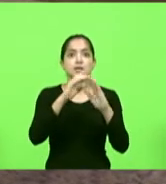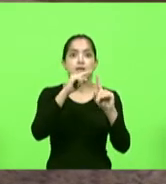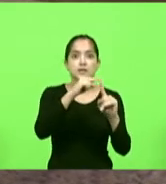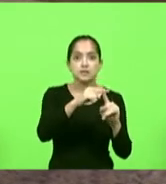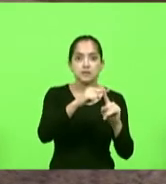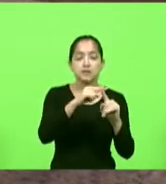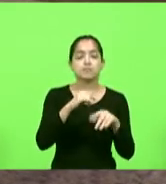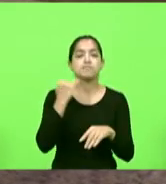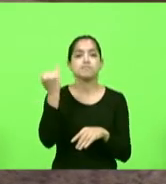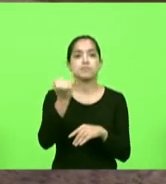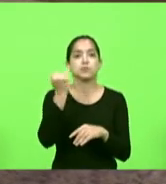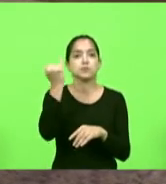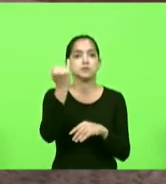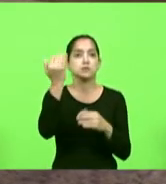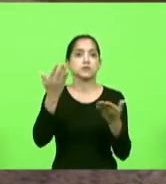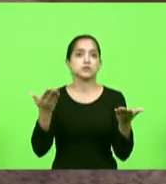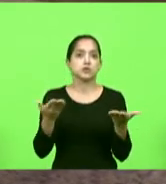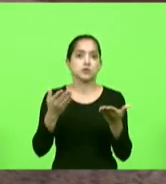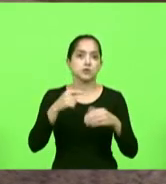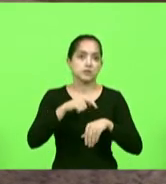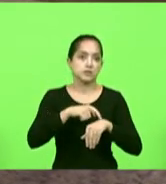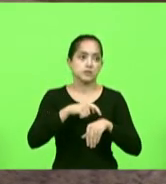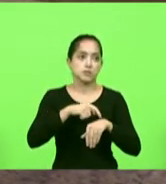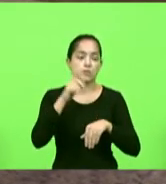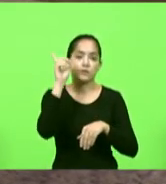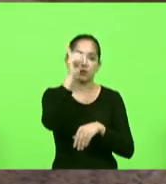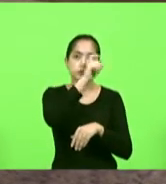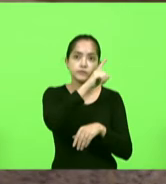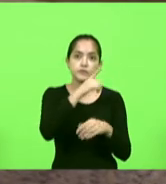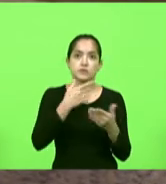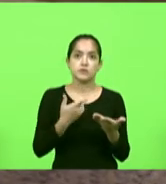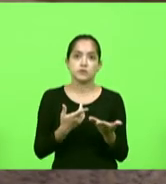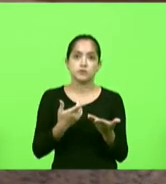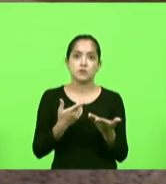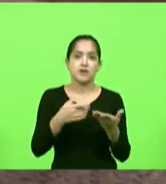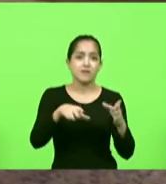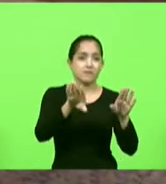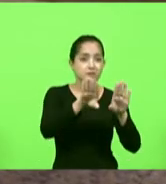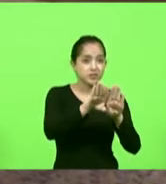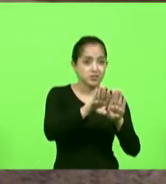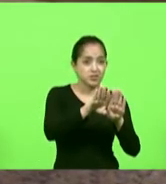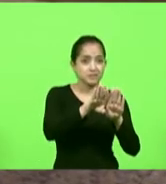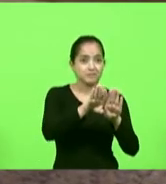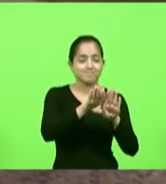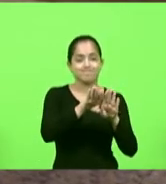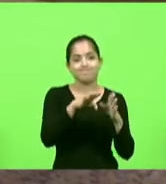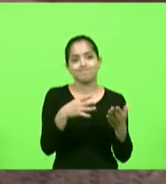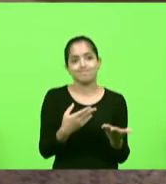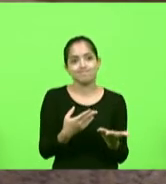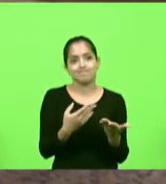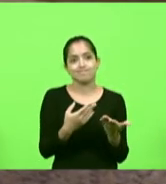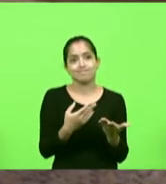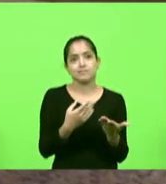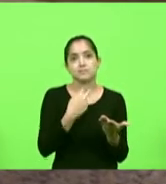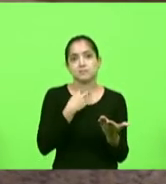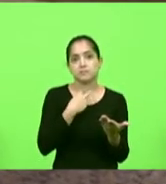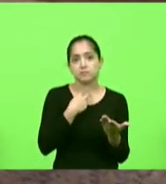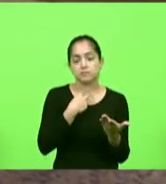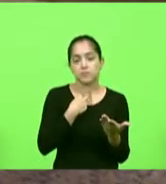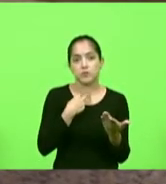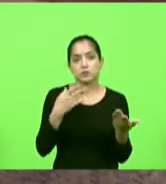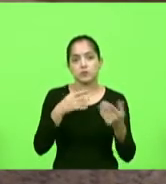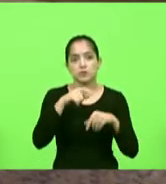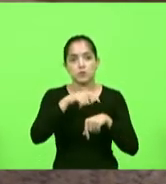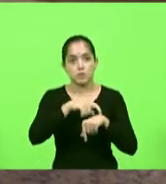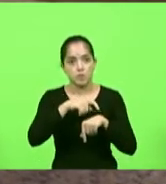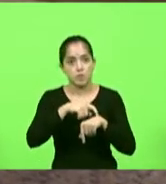fundamental nesse momento a igreja fechada é uma crueldade porque é o momento que a igreja tem